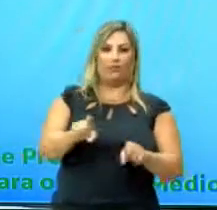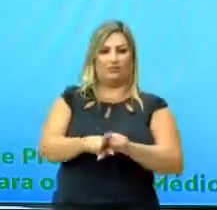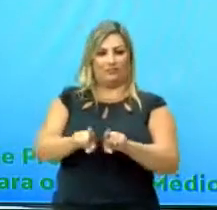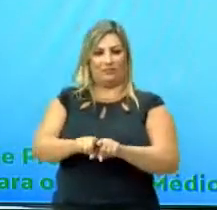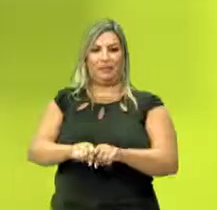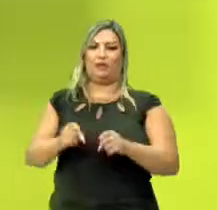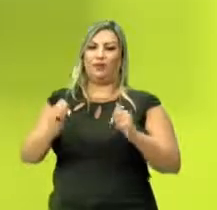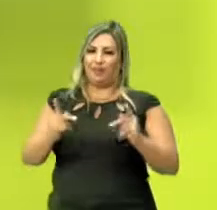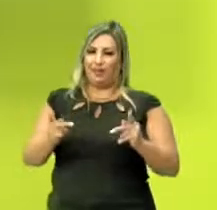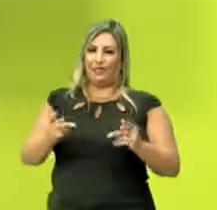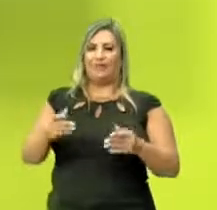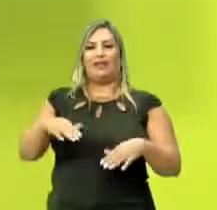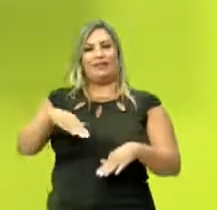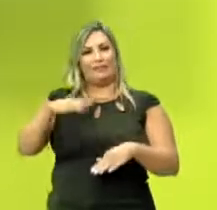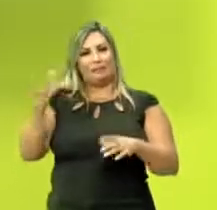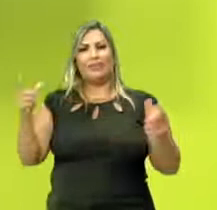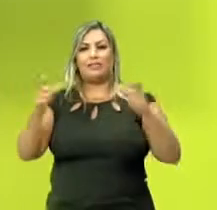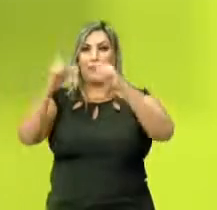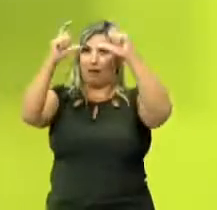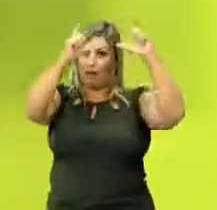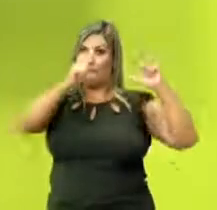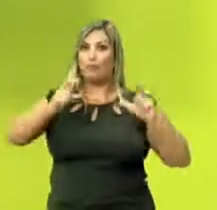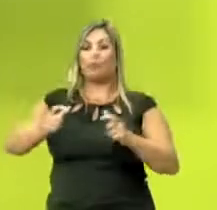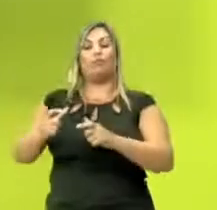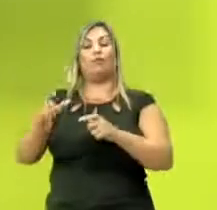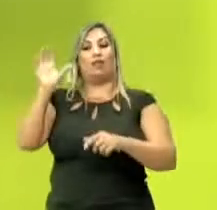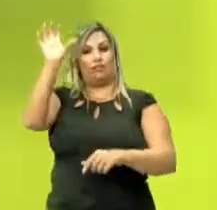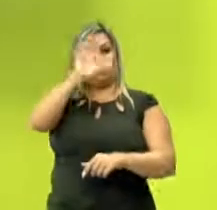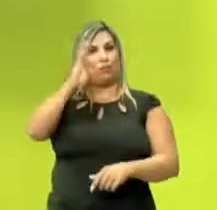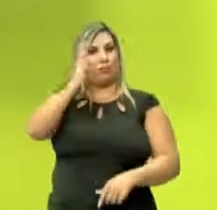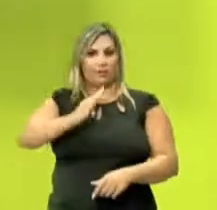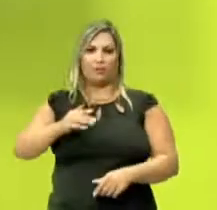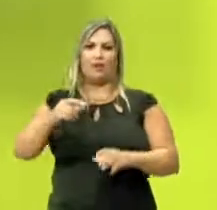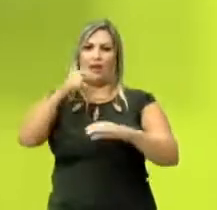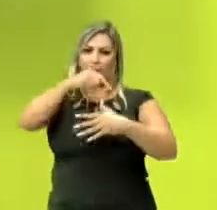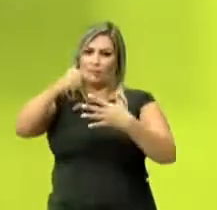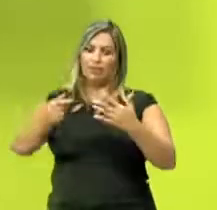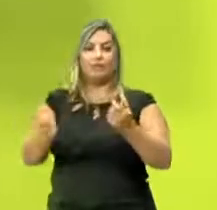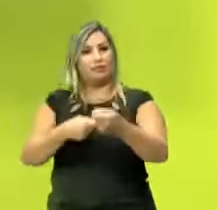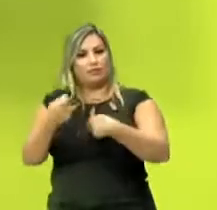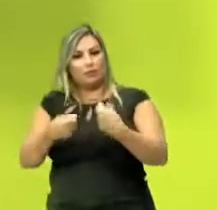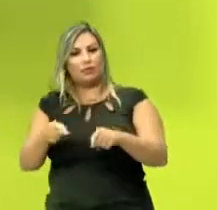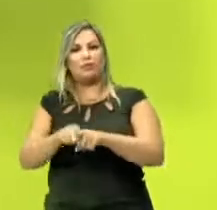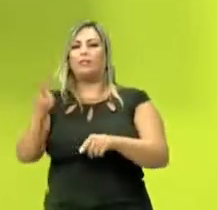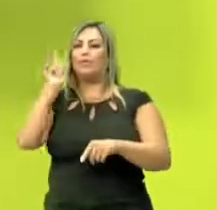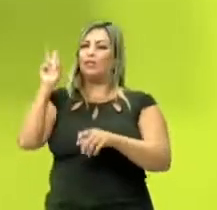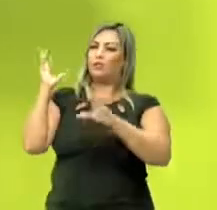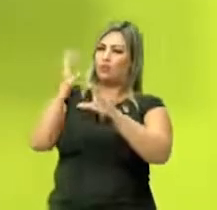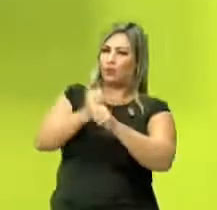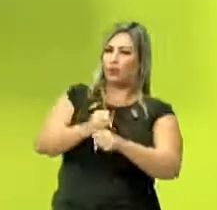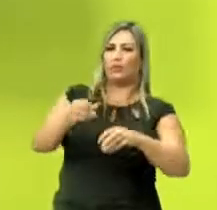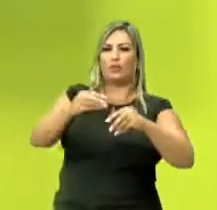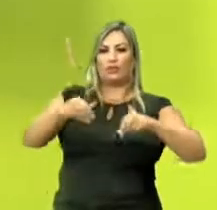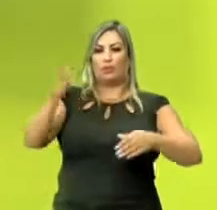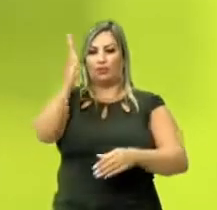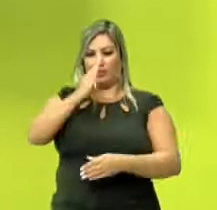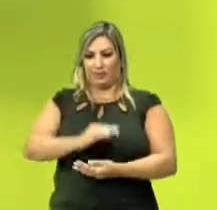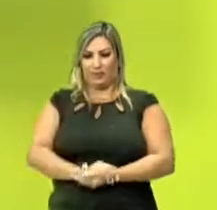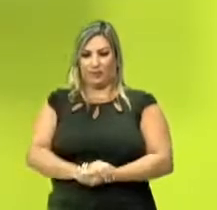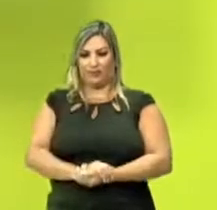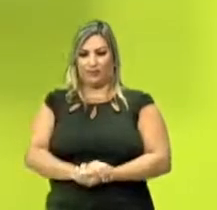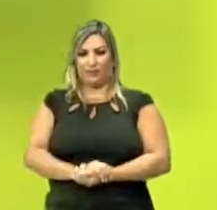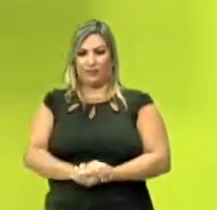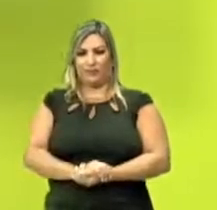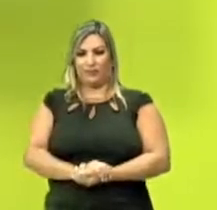Tá certo? Então, essas são as macro-regiões brasileiras, contando muito com o aspecto econômico e histórico do território brasileiro.